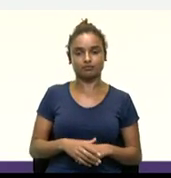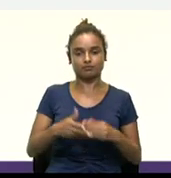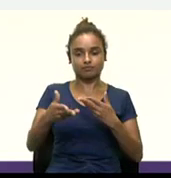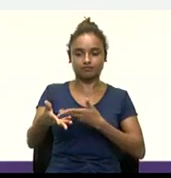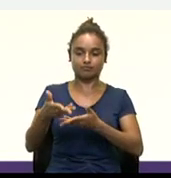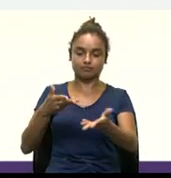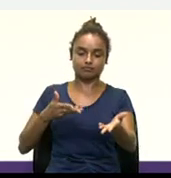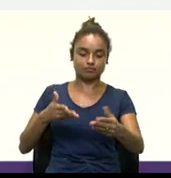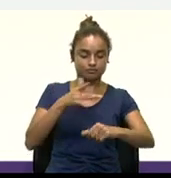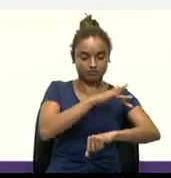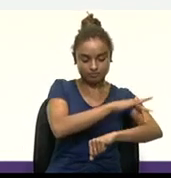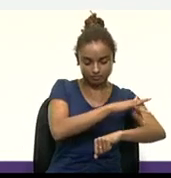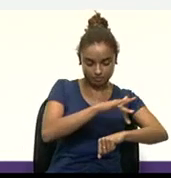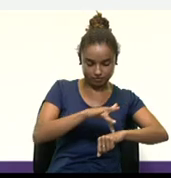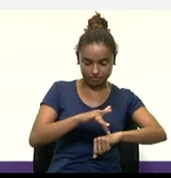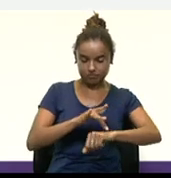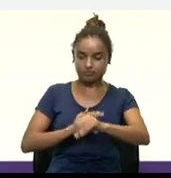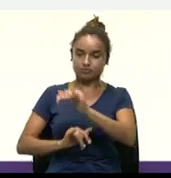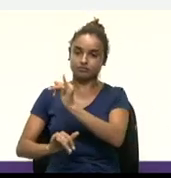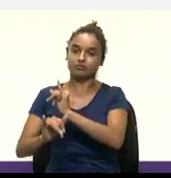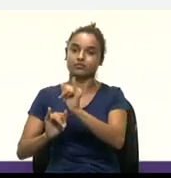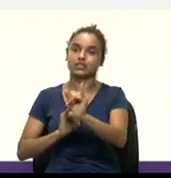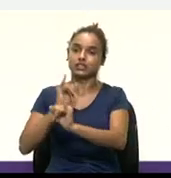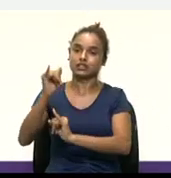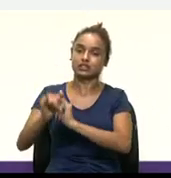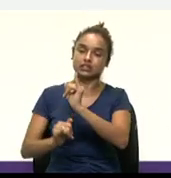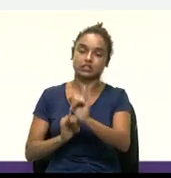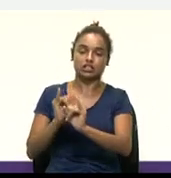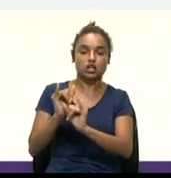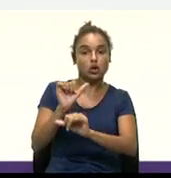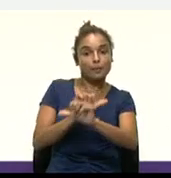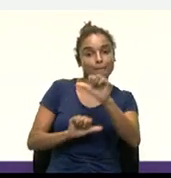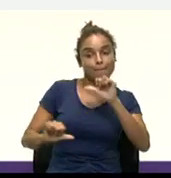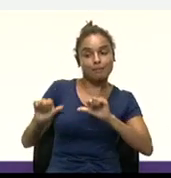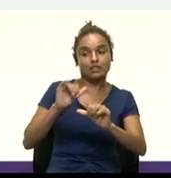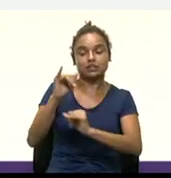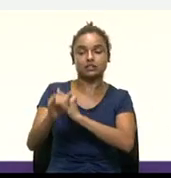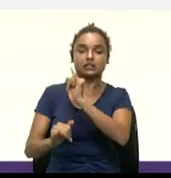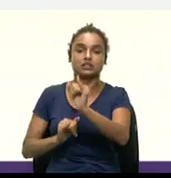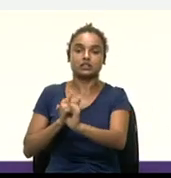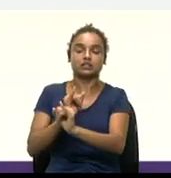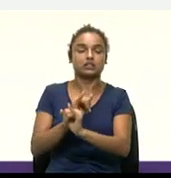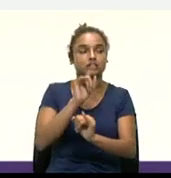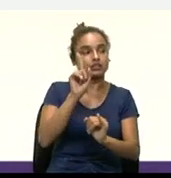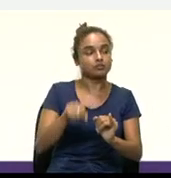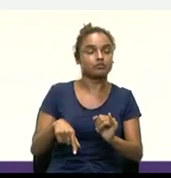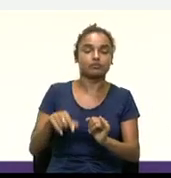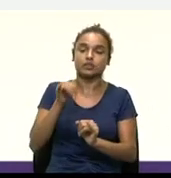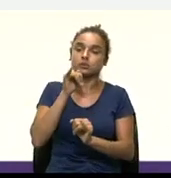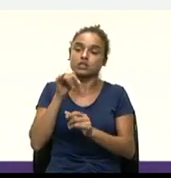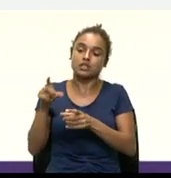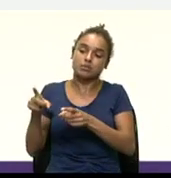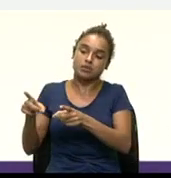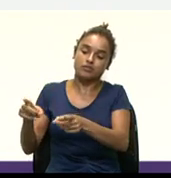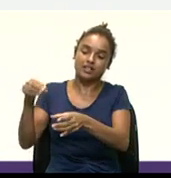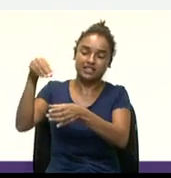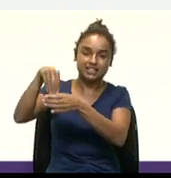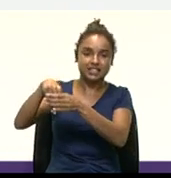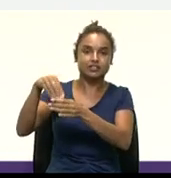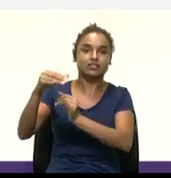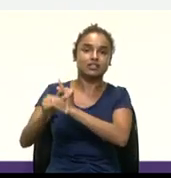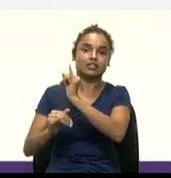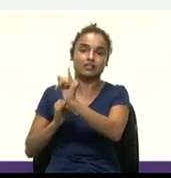físico para o digital. E aí a gente tem vários exemplos, desde a venda online, de alguns serviços